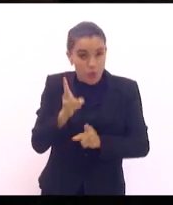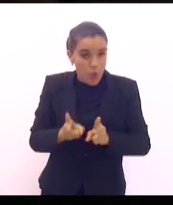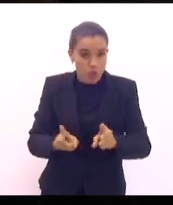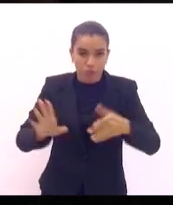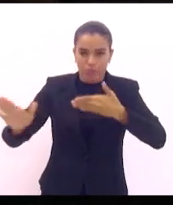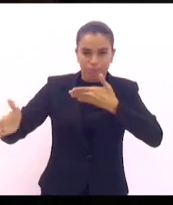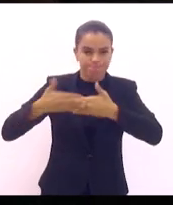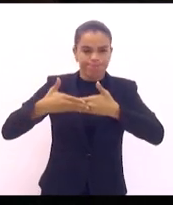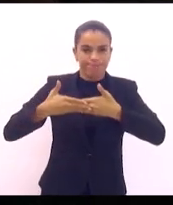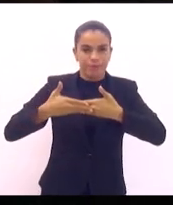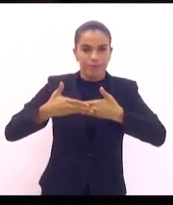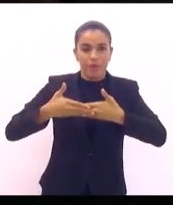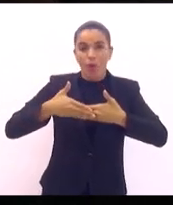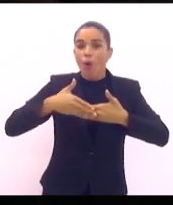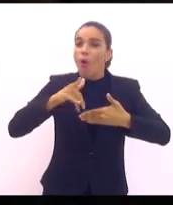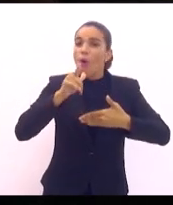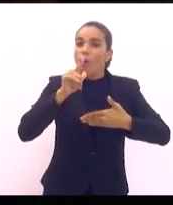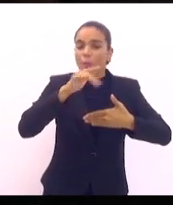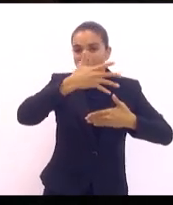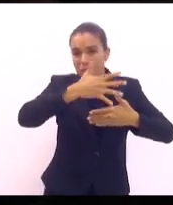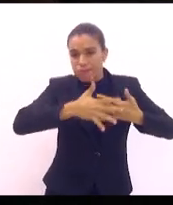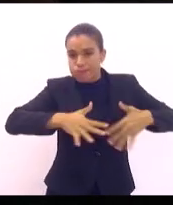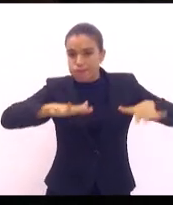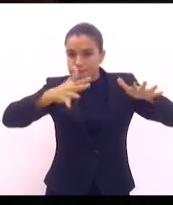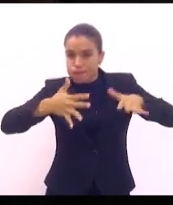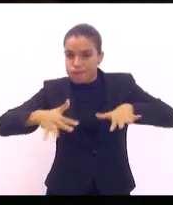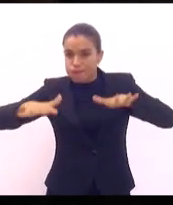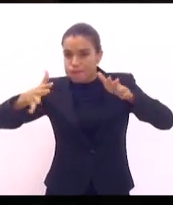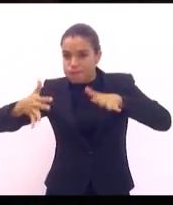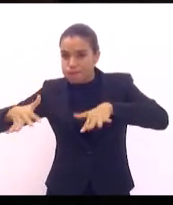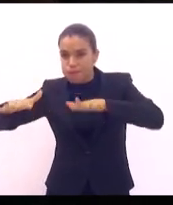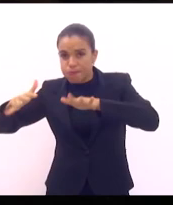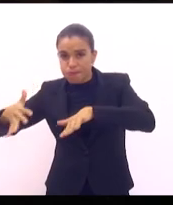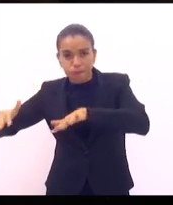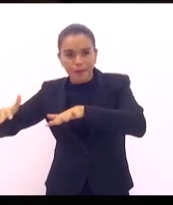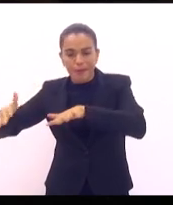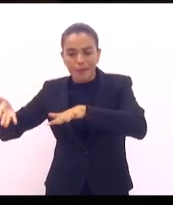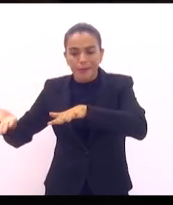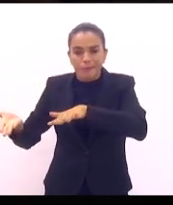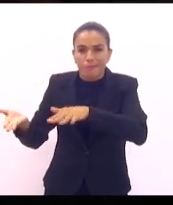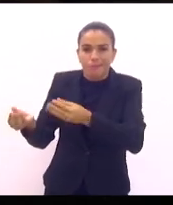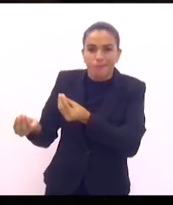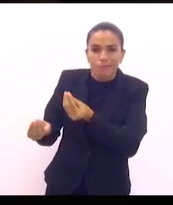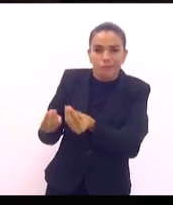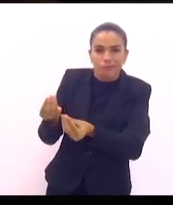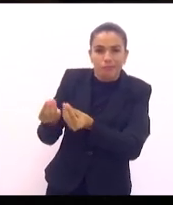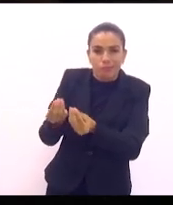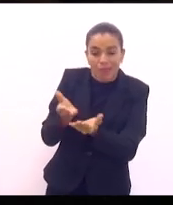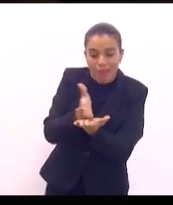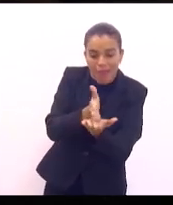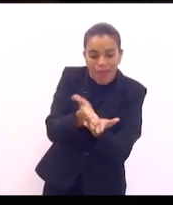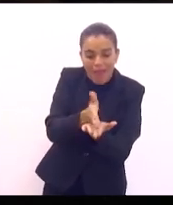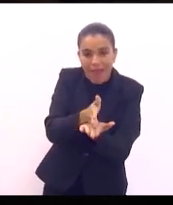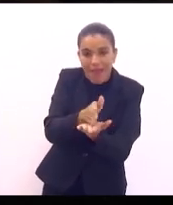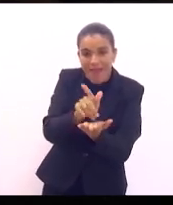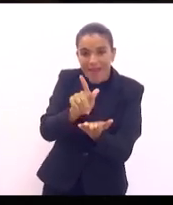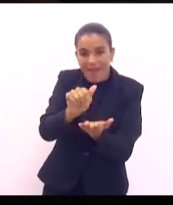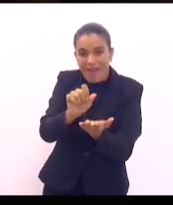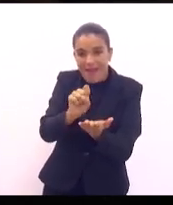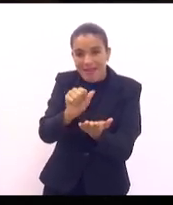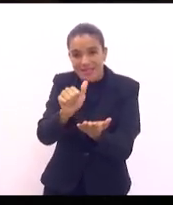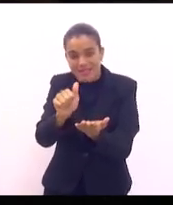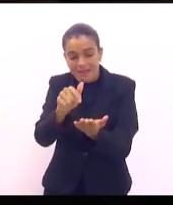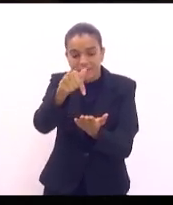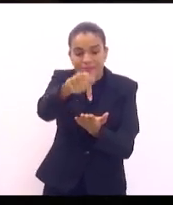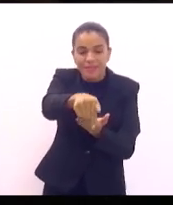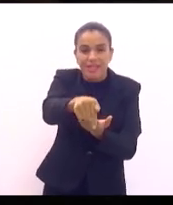O mar, em tese, é um grave problema. Precisa sair, não Porque Gaza está ali. Um lado é o Egito, outro lado é